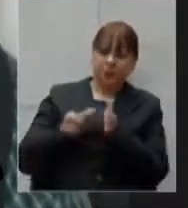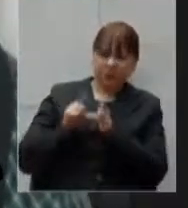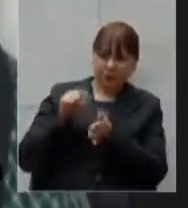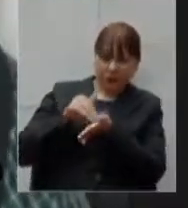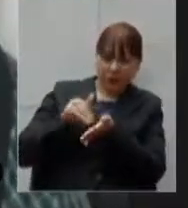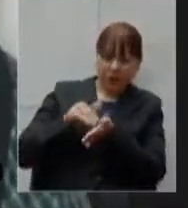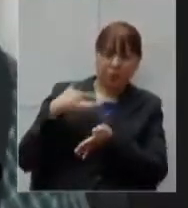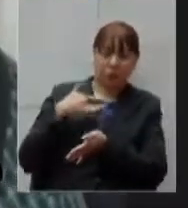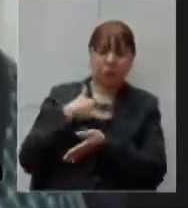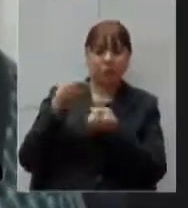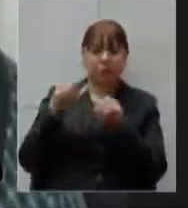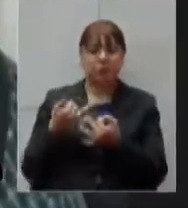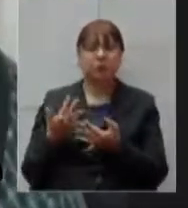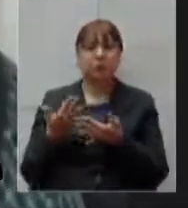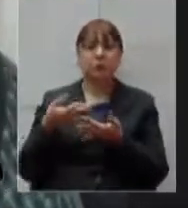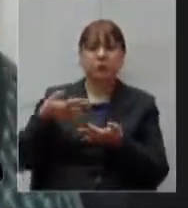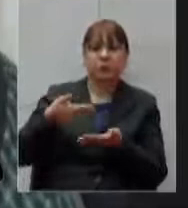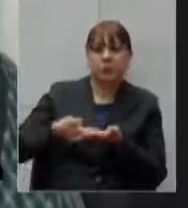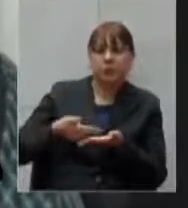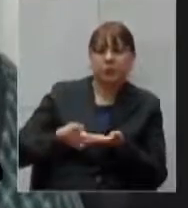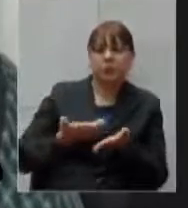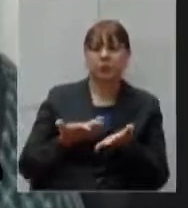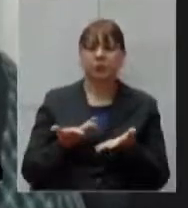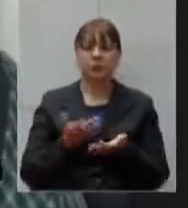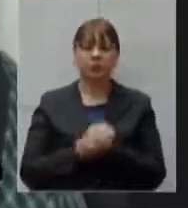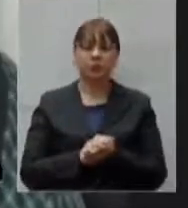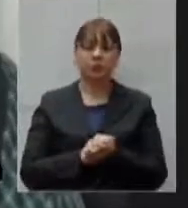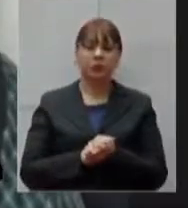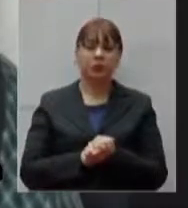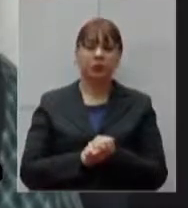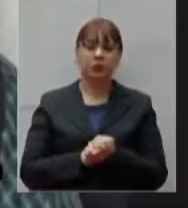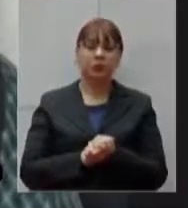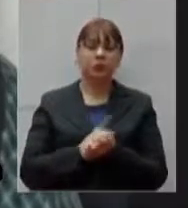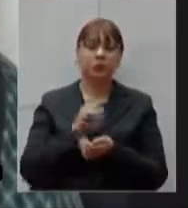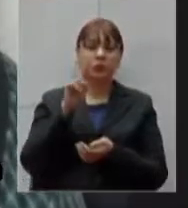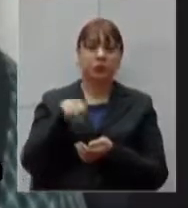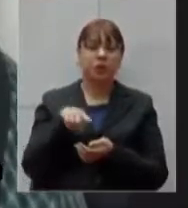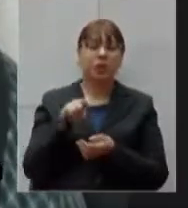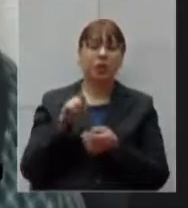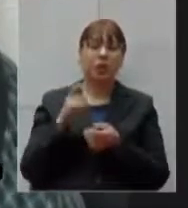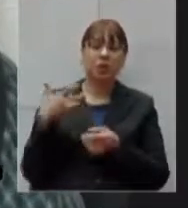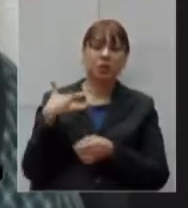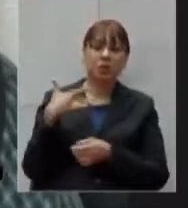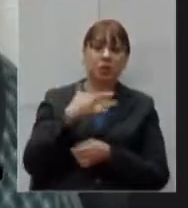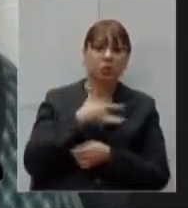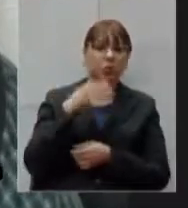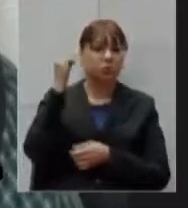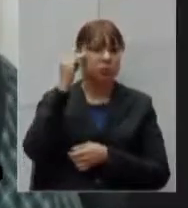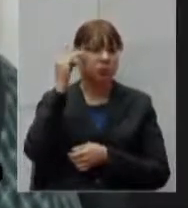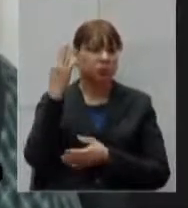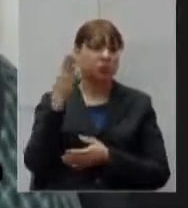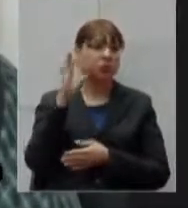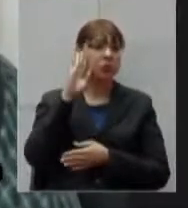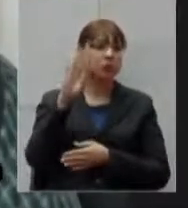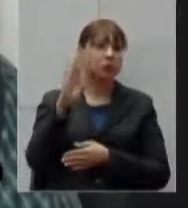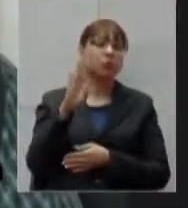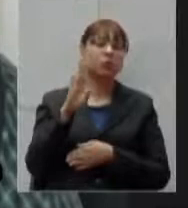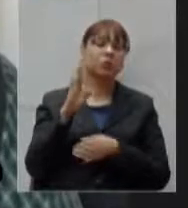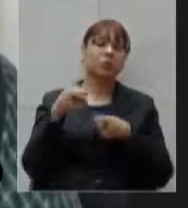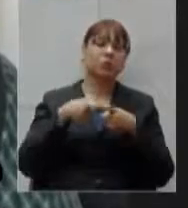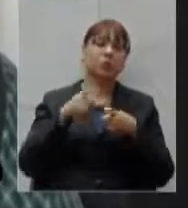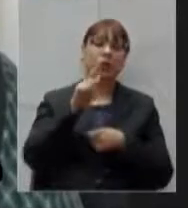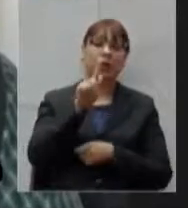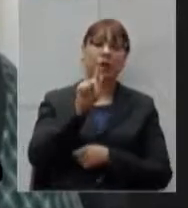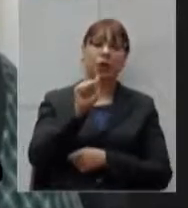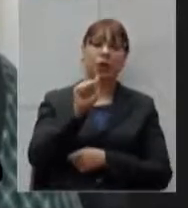também sobre os leitos requisitados da saúde mental em especial sobre a situação do hospital Galva Veloso